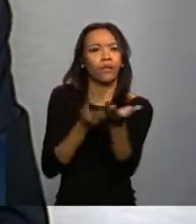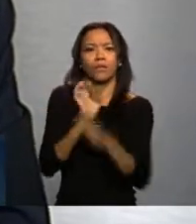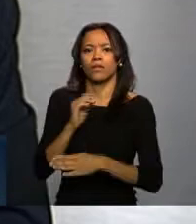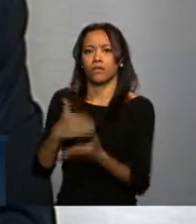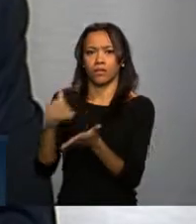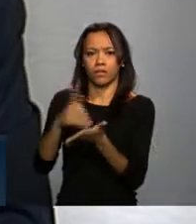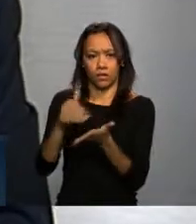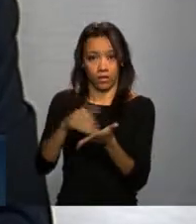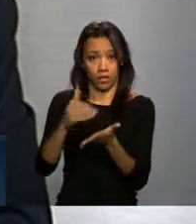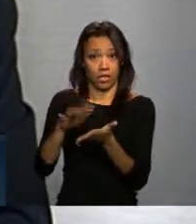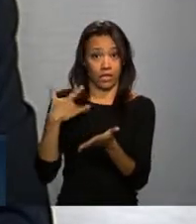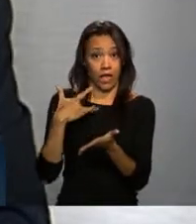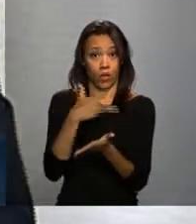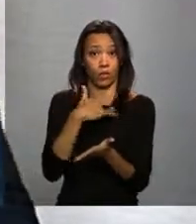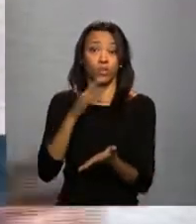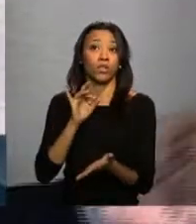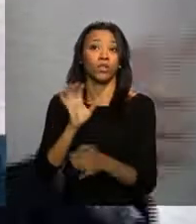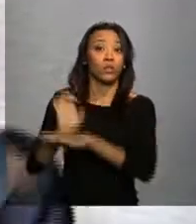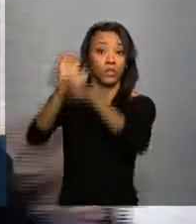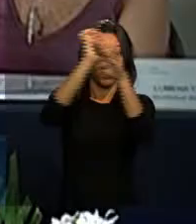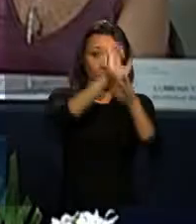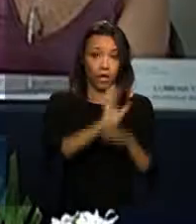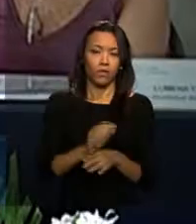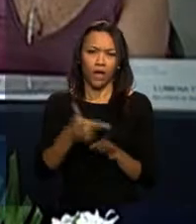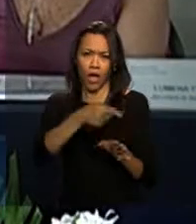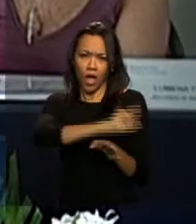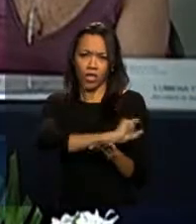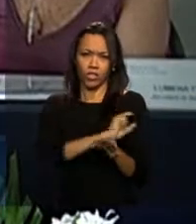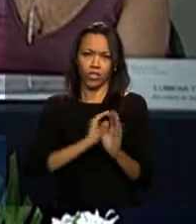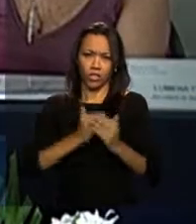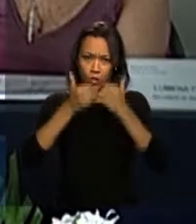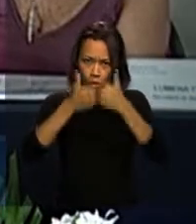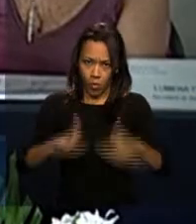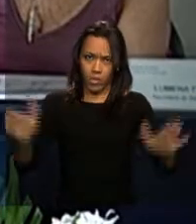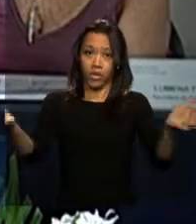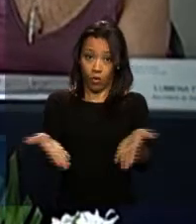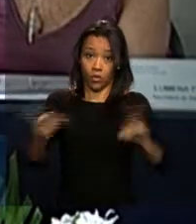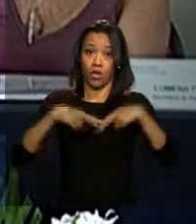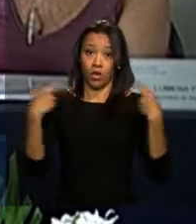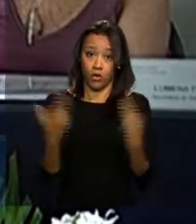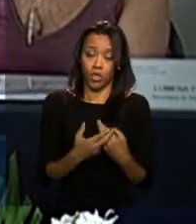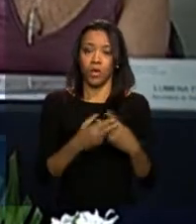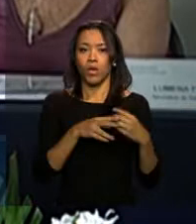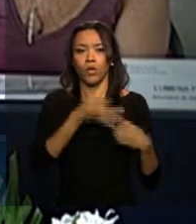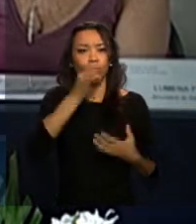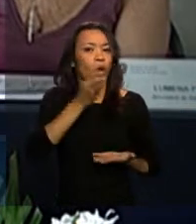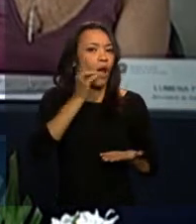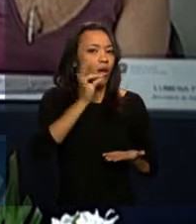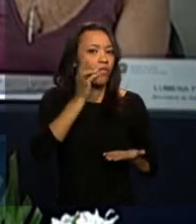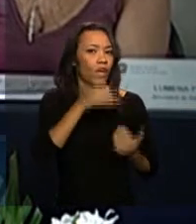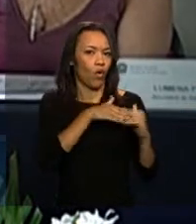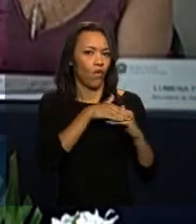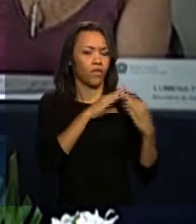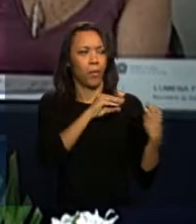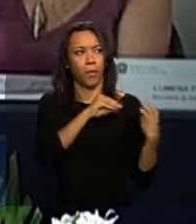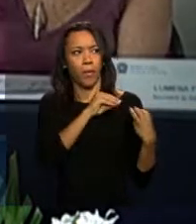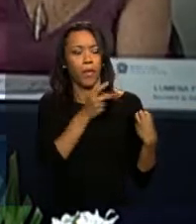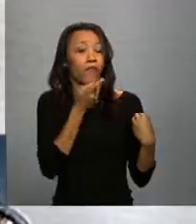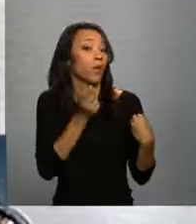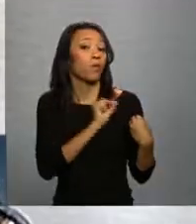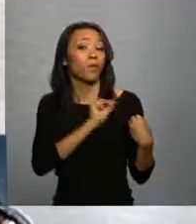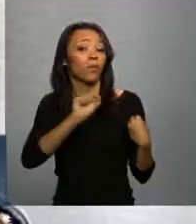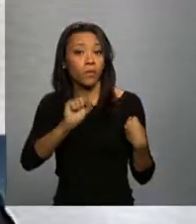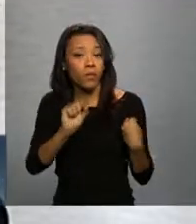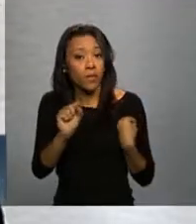Estado. Isso significa, eu estava conversando um pouquinho antes da gente entrar aqui, aqui na salinha, tomando um café com eles, estava dizendo o seguinte, isso